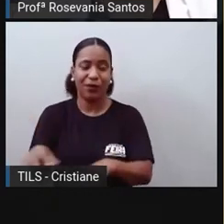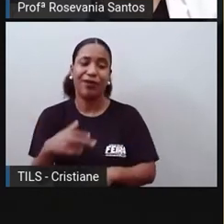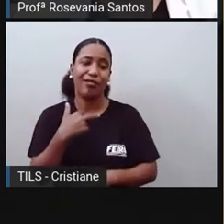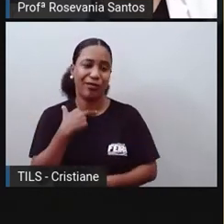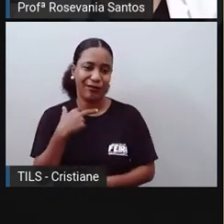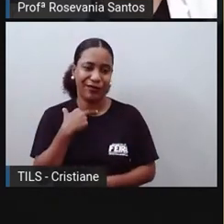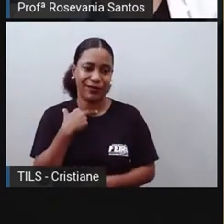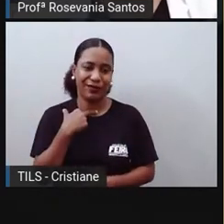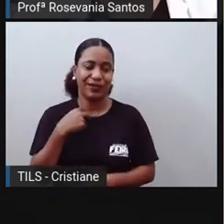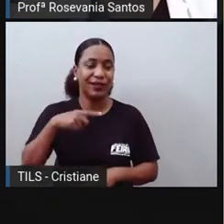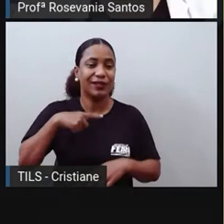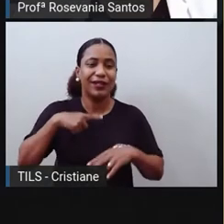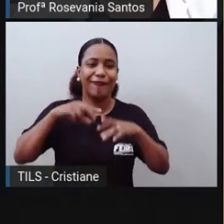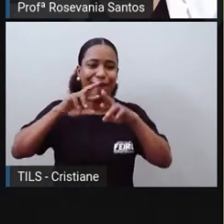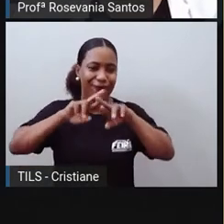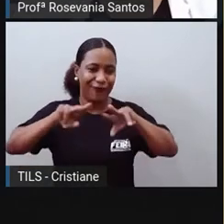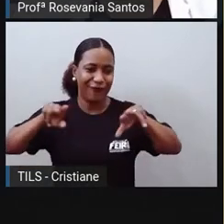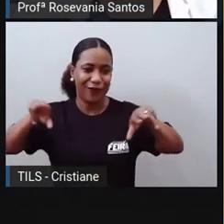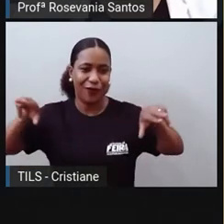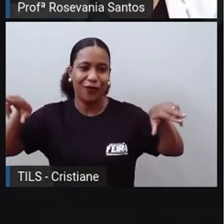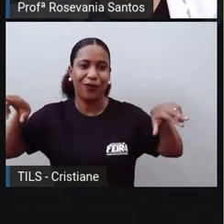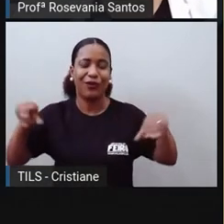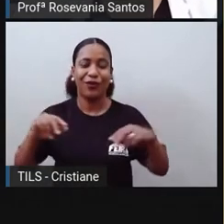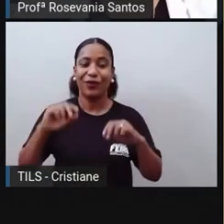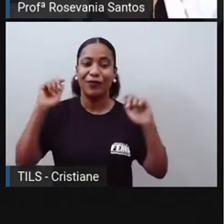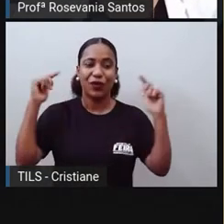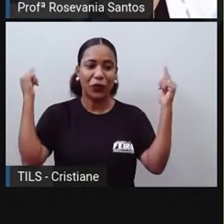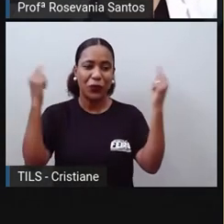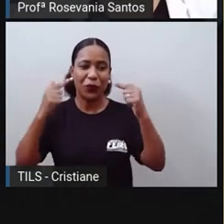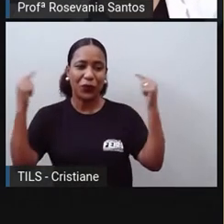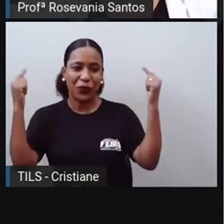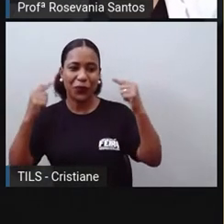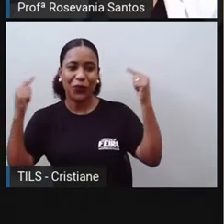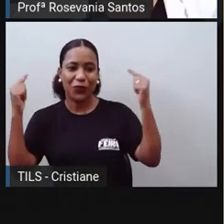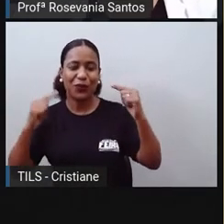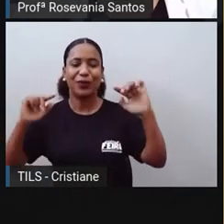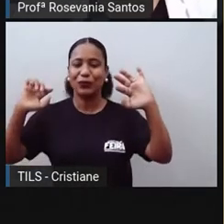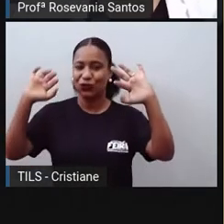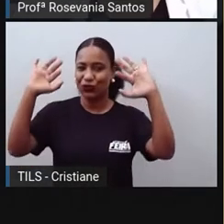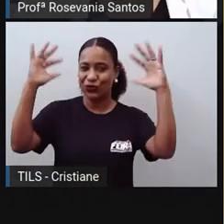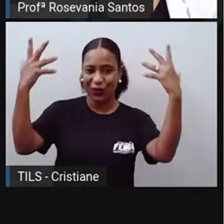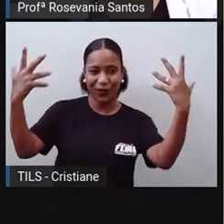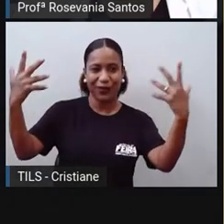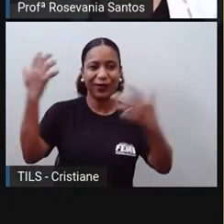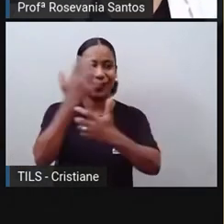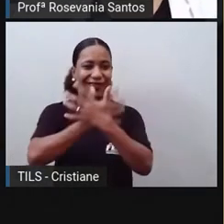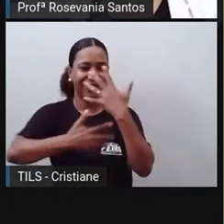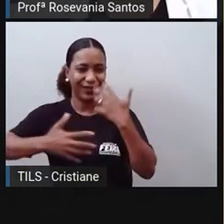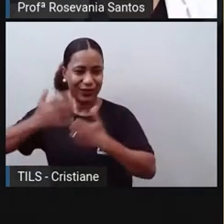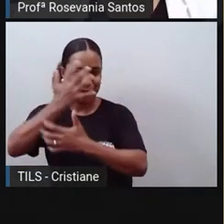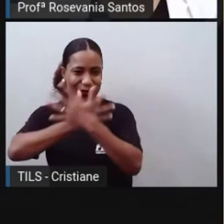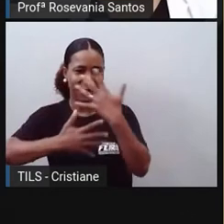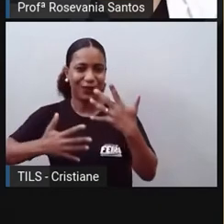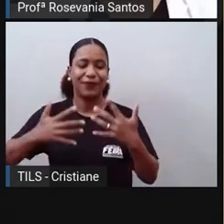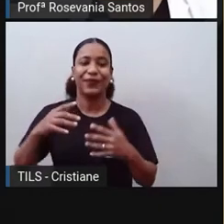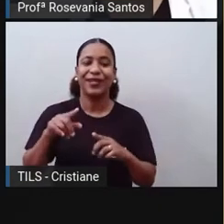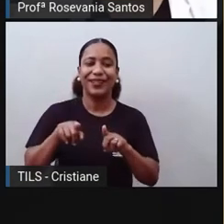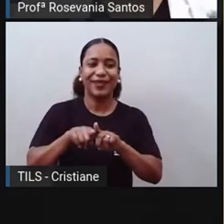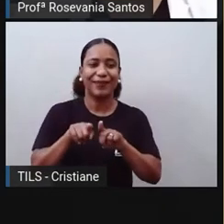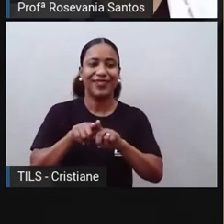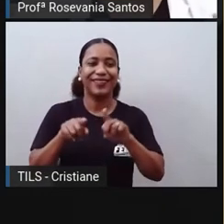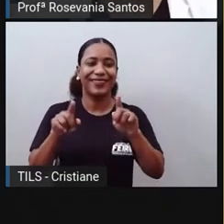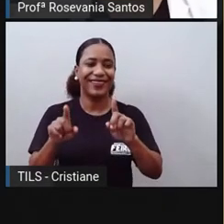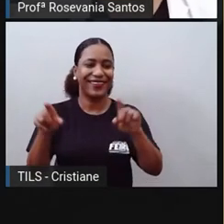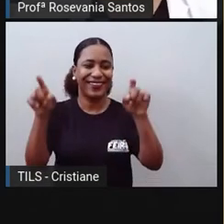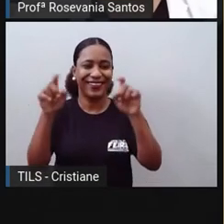série de coisas, shows, cantores, até o próprio karaokê, também